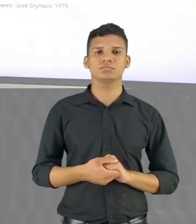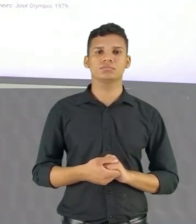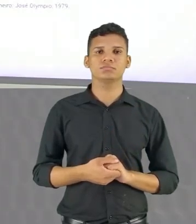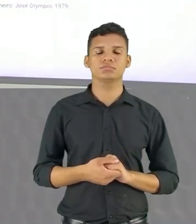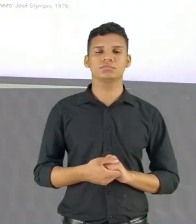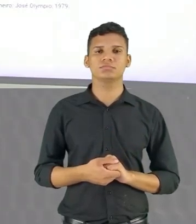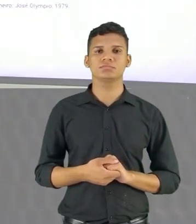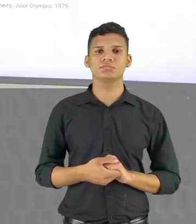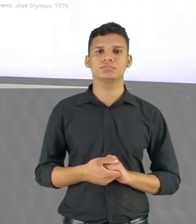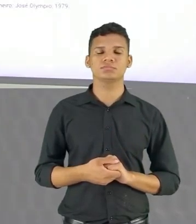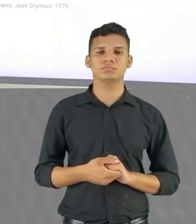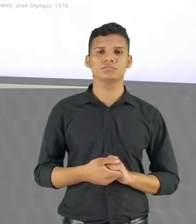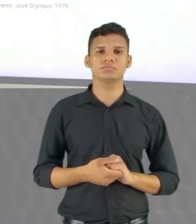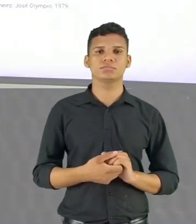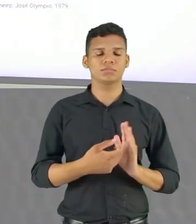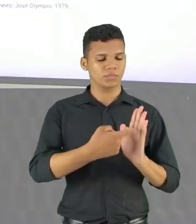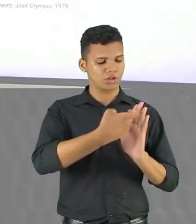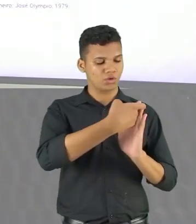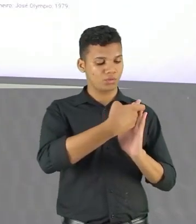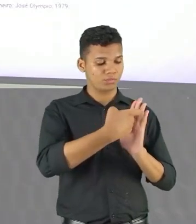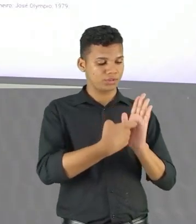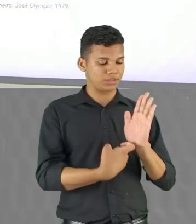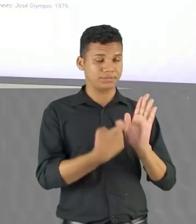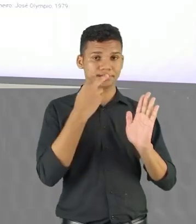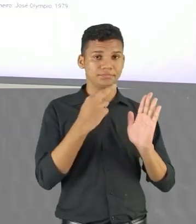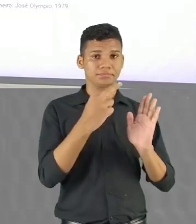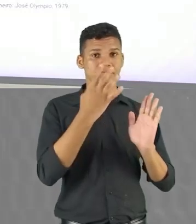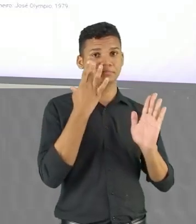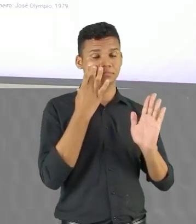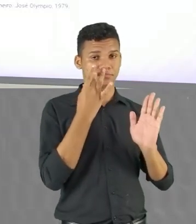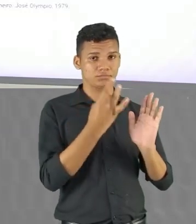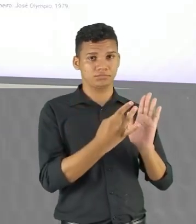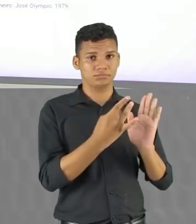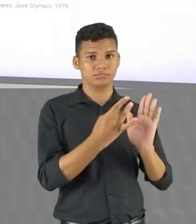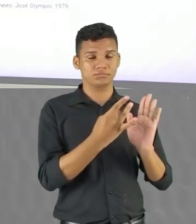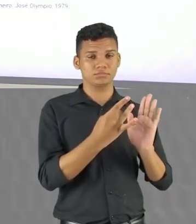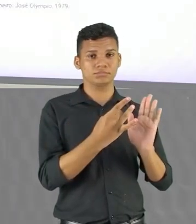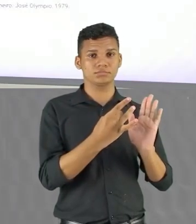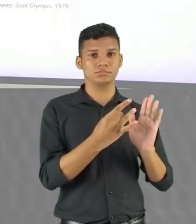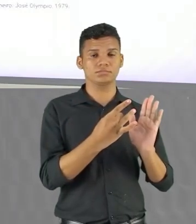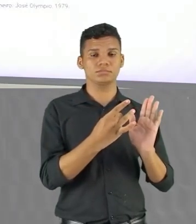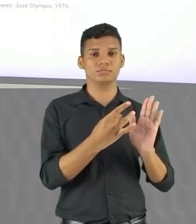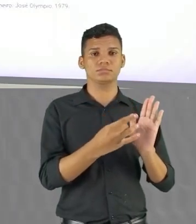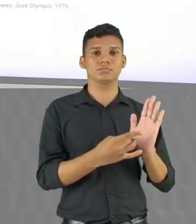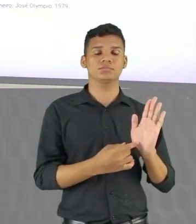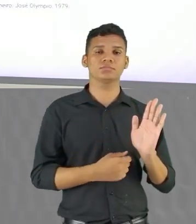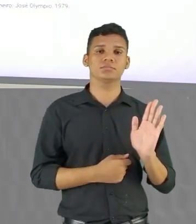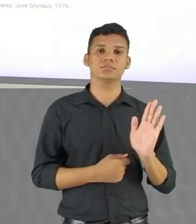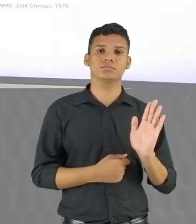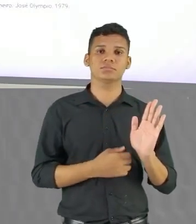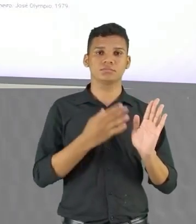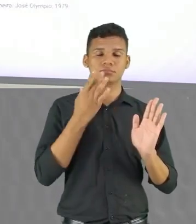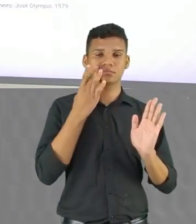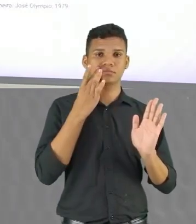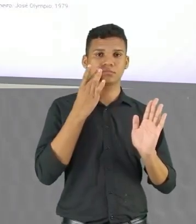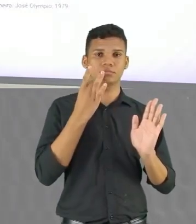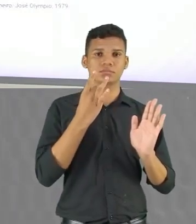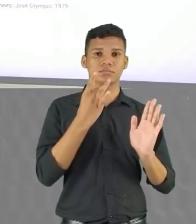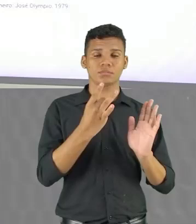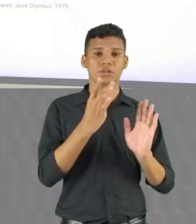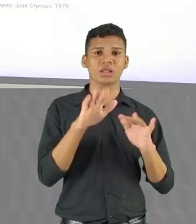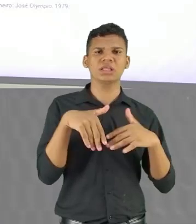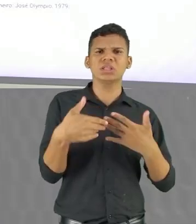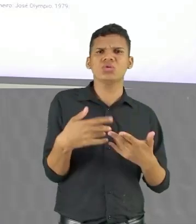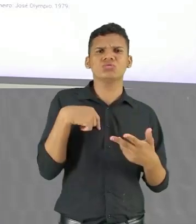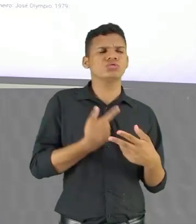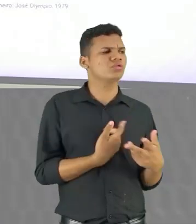breve língua entrecortada, do namoro com a priminha. O português são dois. O outro, mistério. Então a